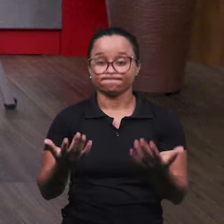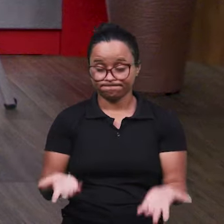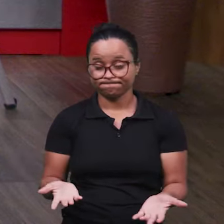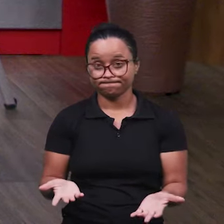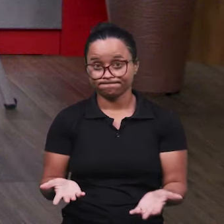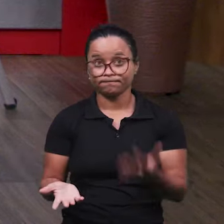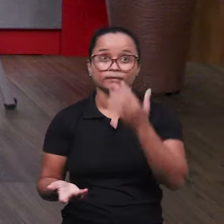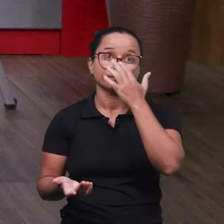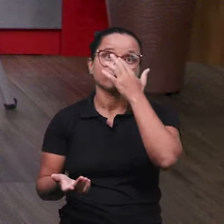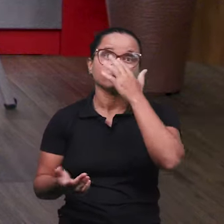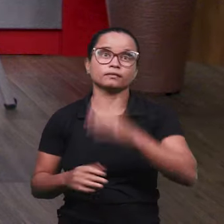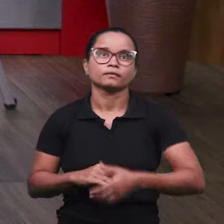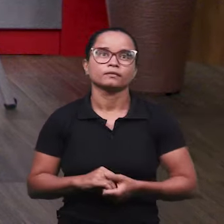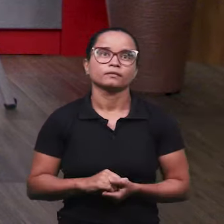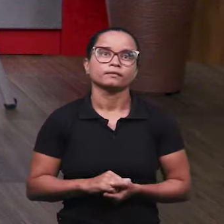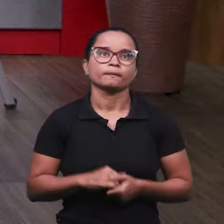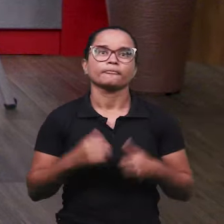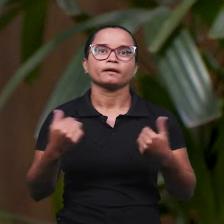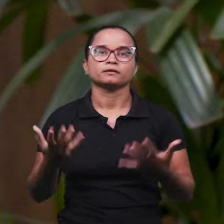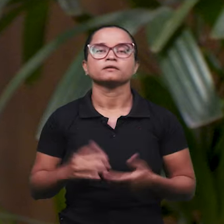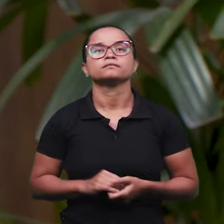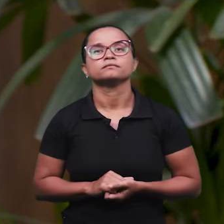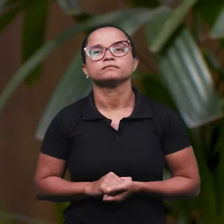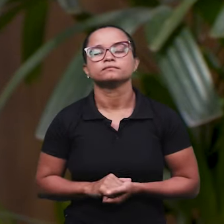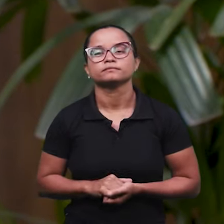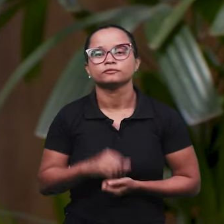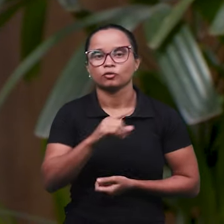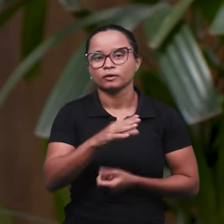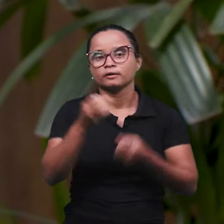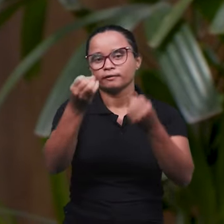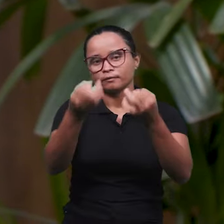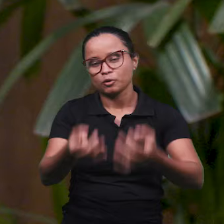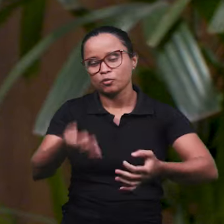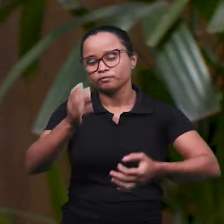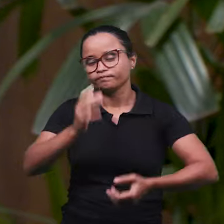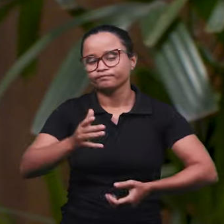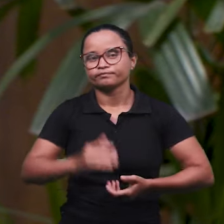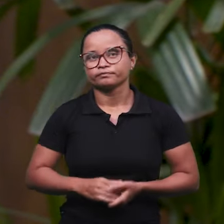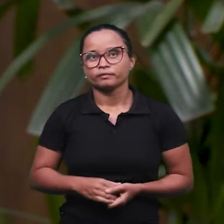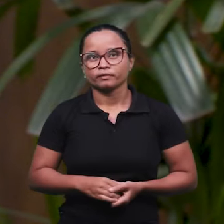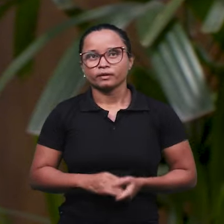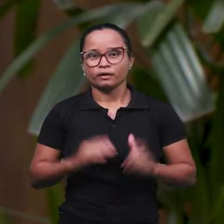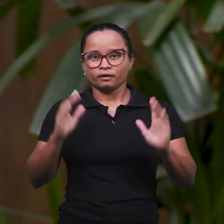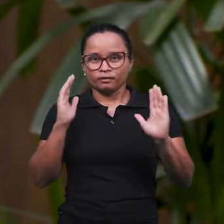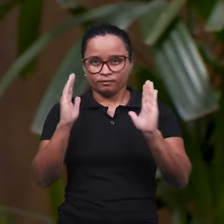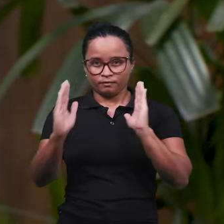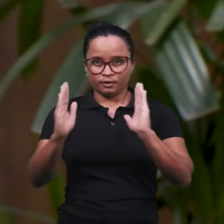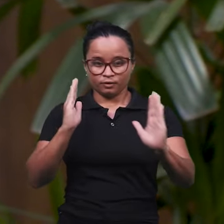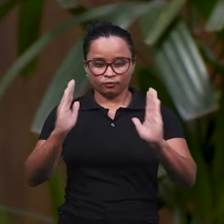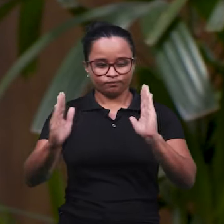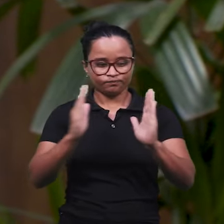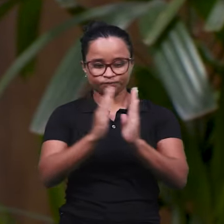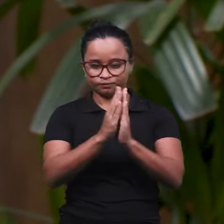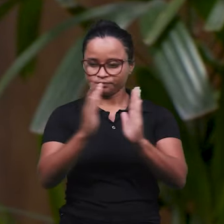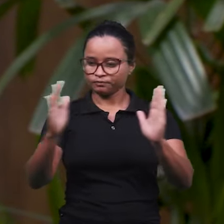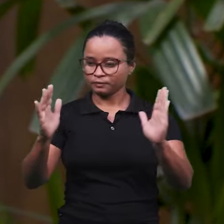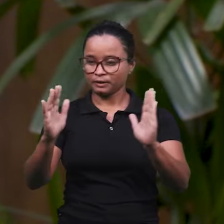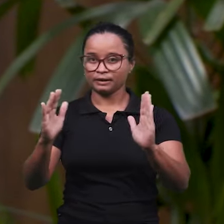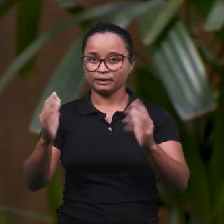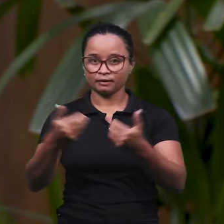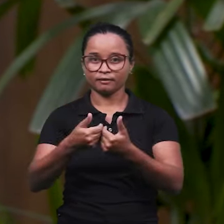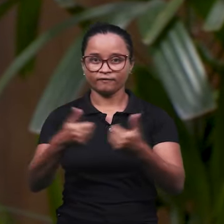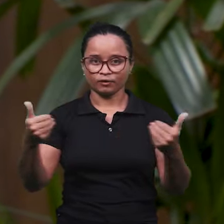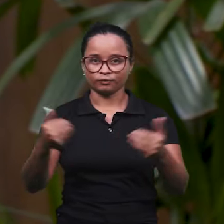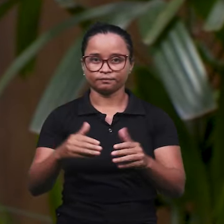previdenciário, né? Pois é, o limbo previdenciário, como o doutor Enzo já falou, é esse período que fica, que o empregado fica